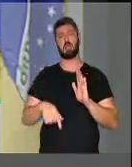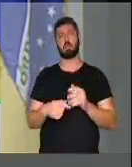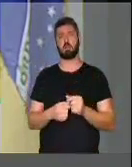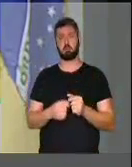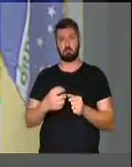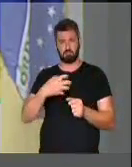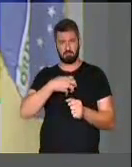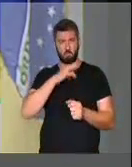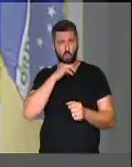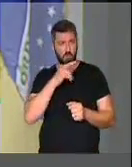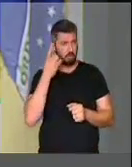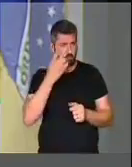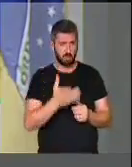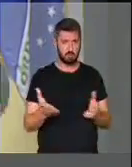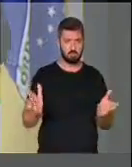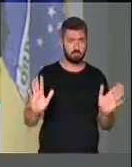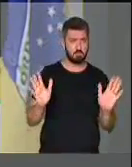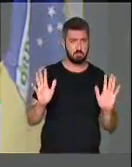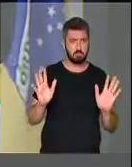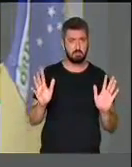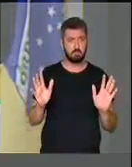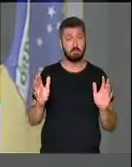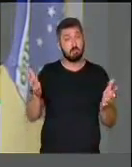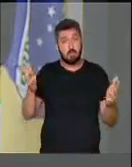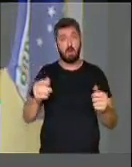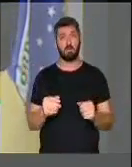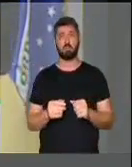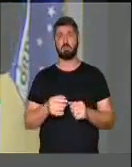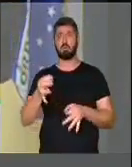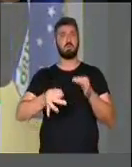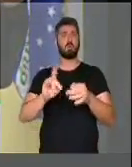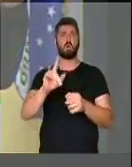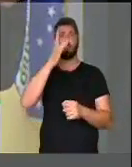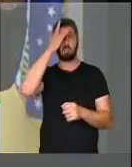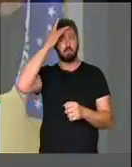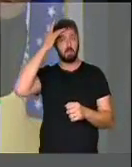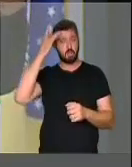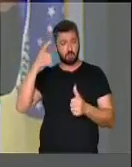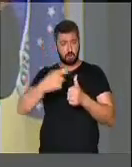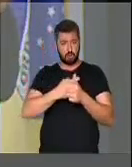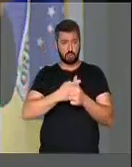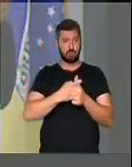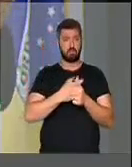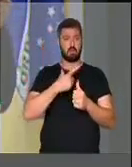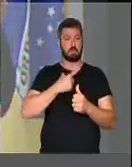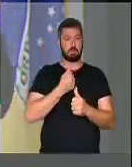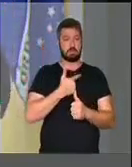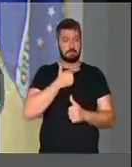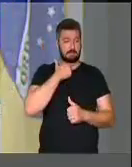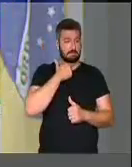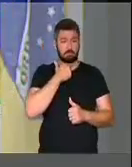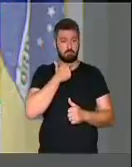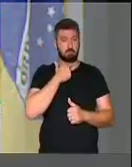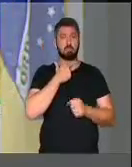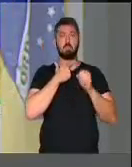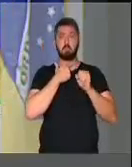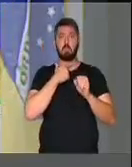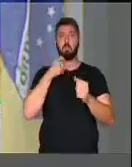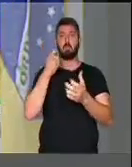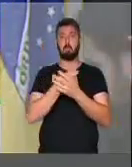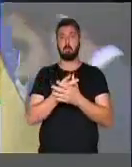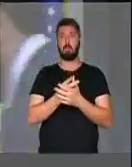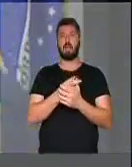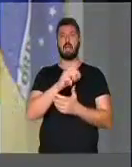Há algum inconveniente, senhores deputados? Não é justo que a pessoa que deva não tem dinheiro, ela pode